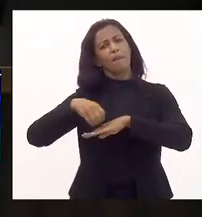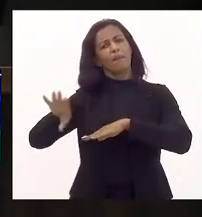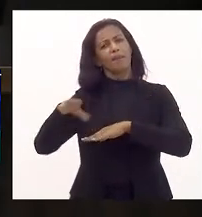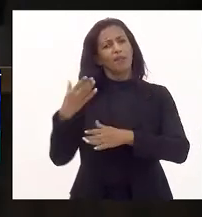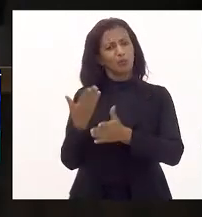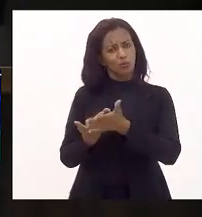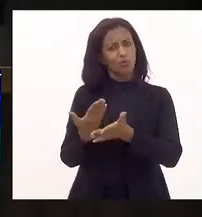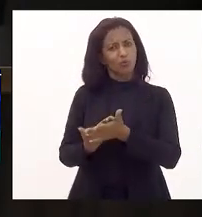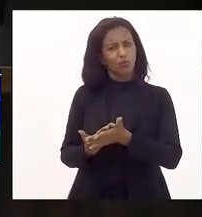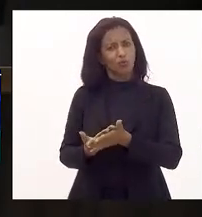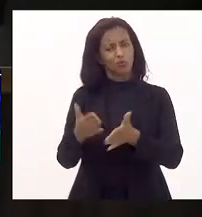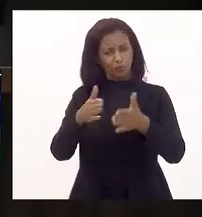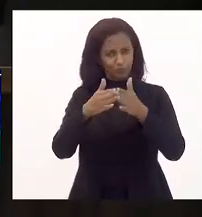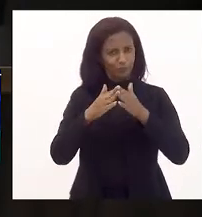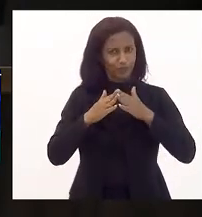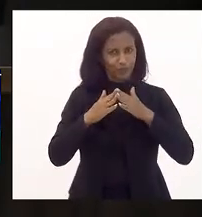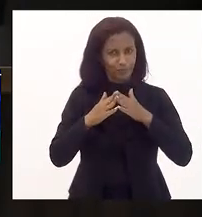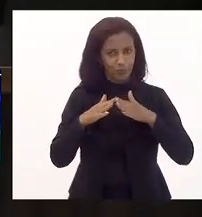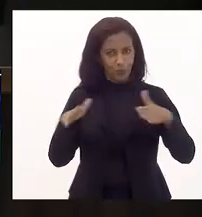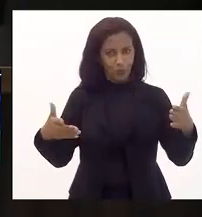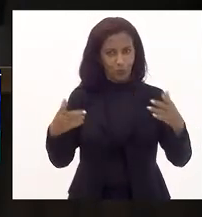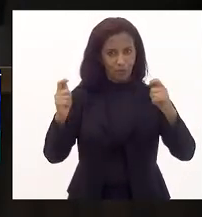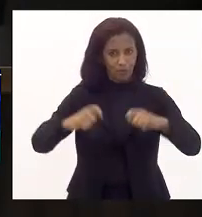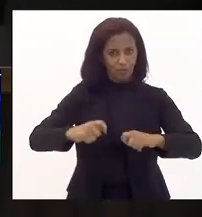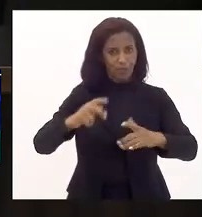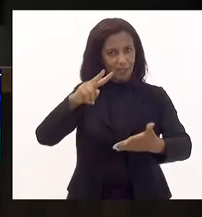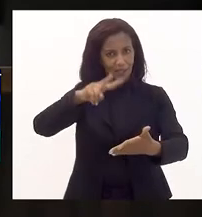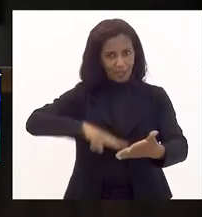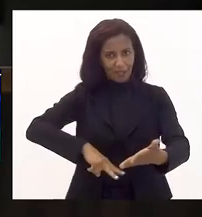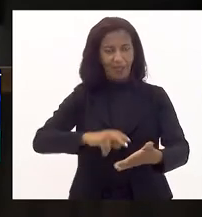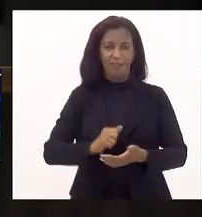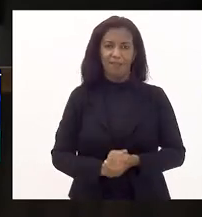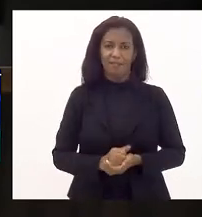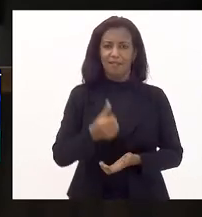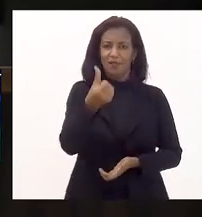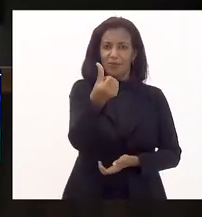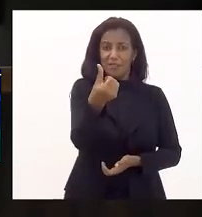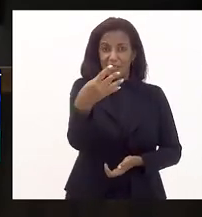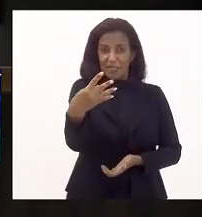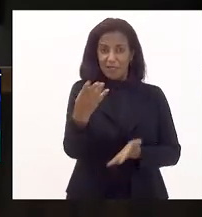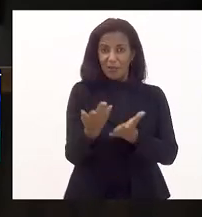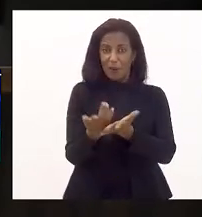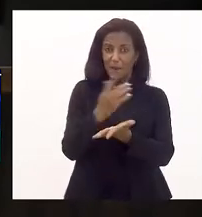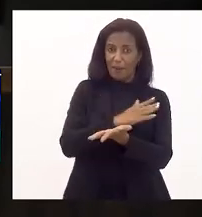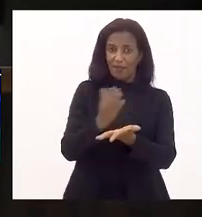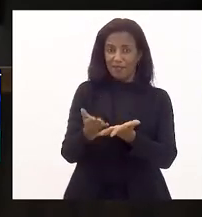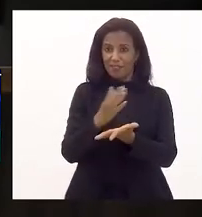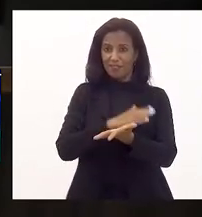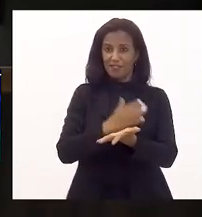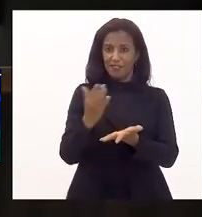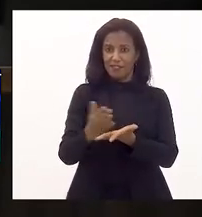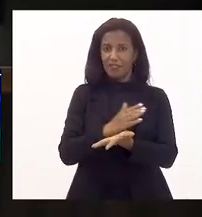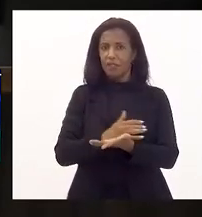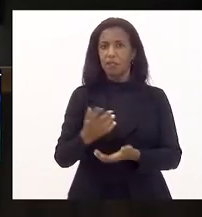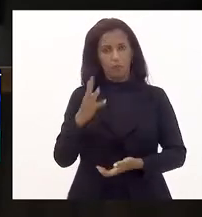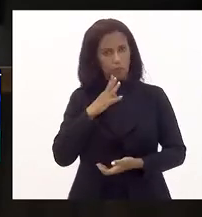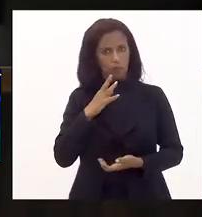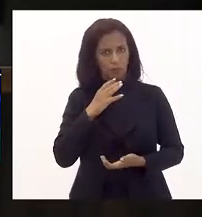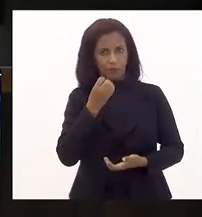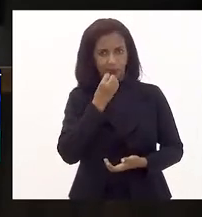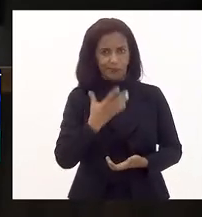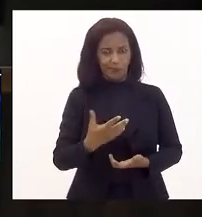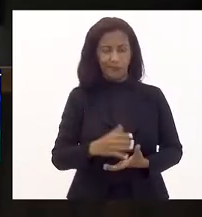Vossa excelência, por favor, quando possível, leia. São 64 páginas. Muito, muito bacana.